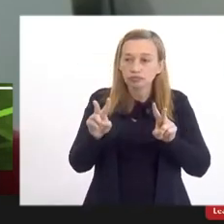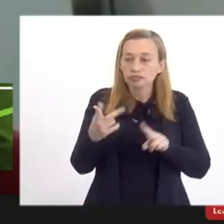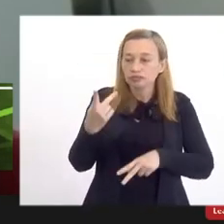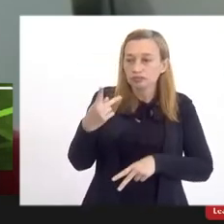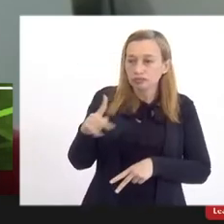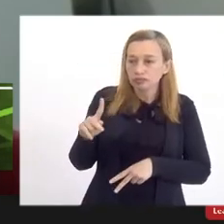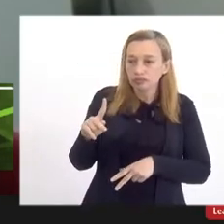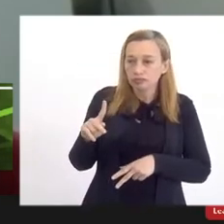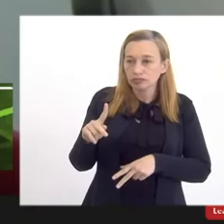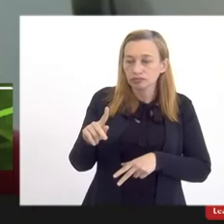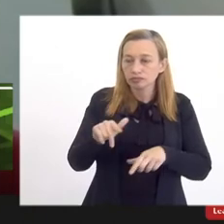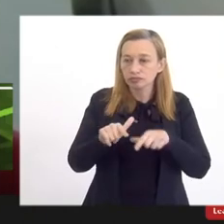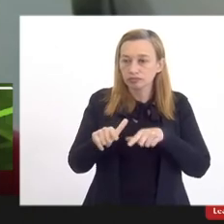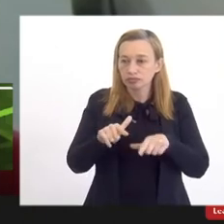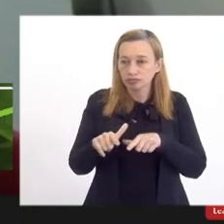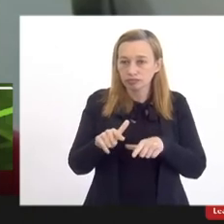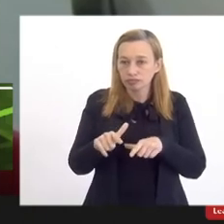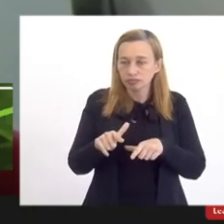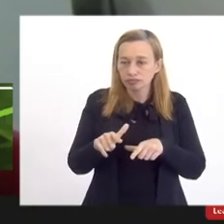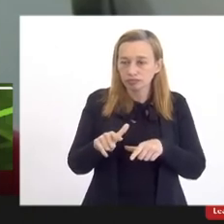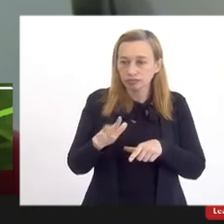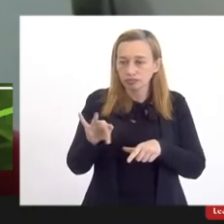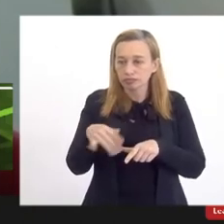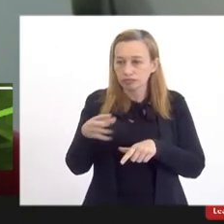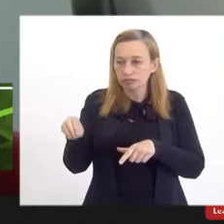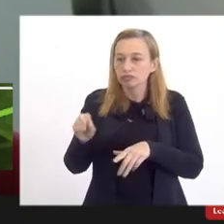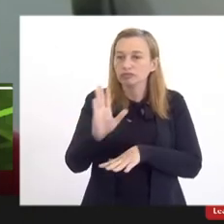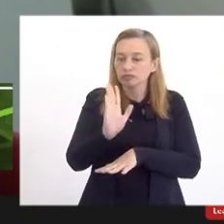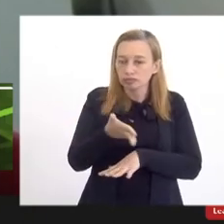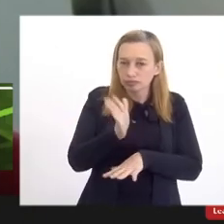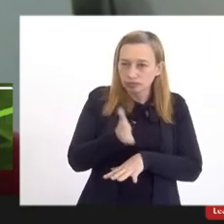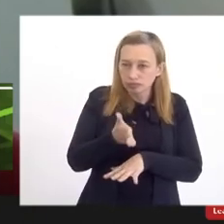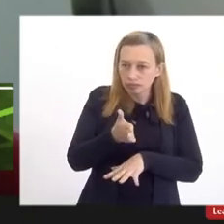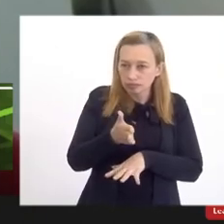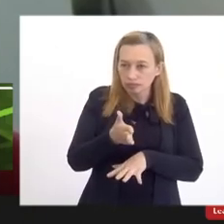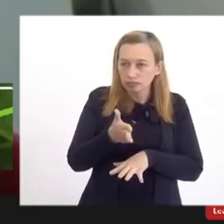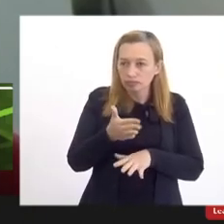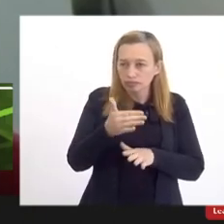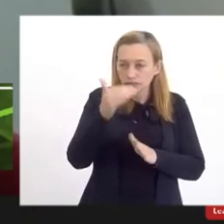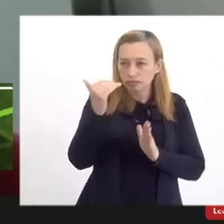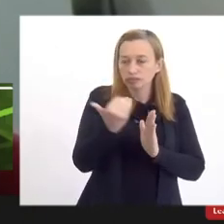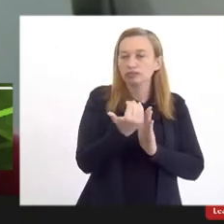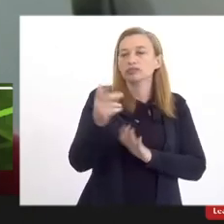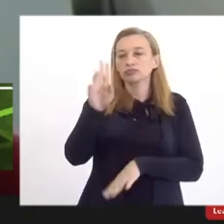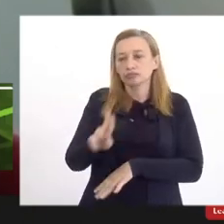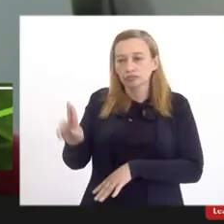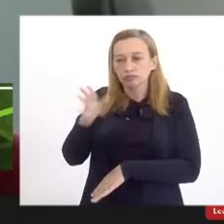consolidação por meio da fusão já renomada e consolidada universidade do estado do Rio de Janeiro.